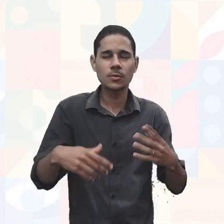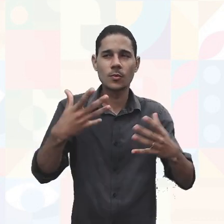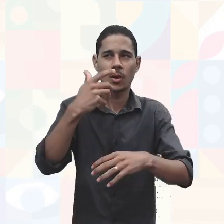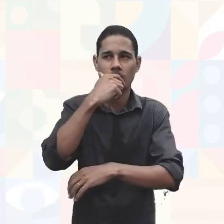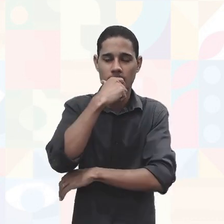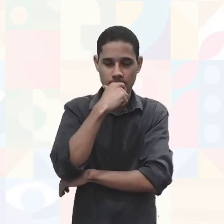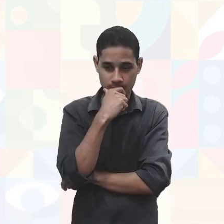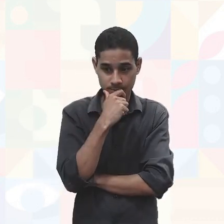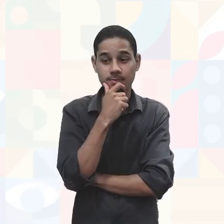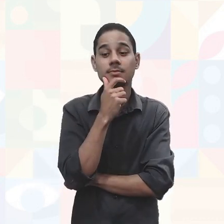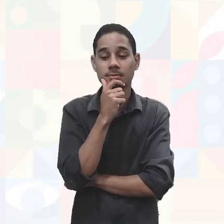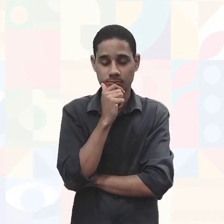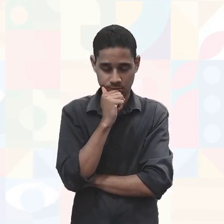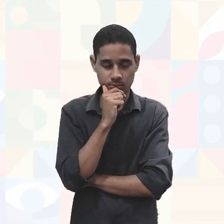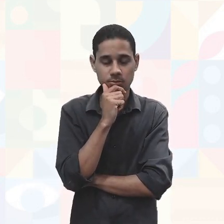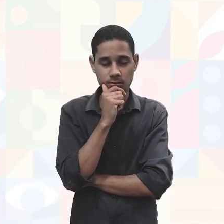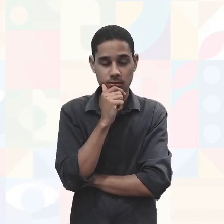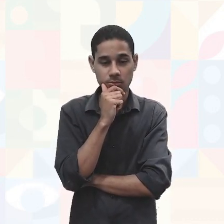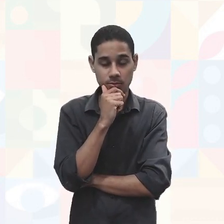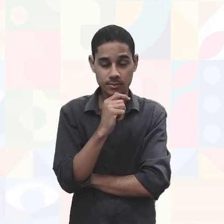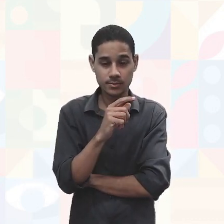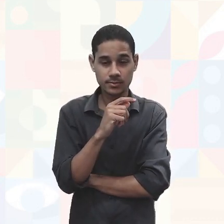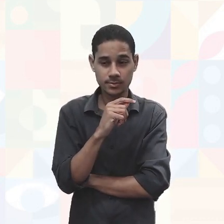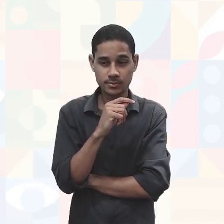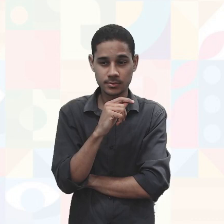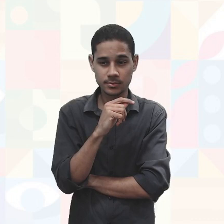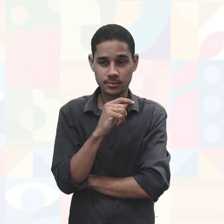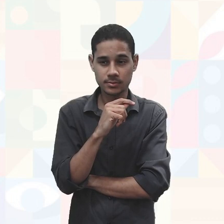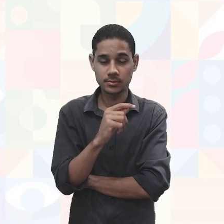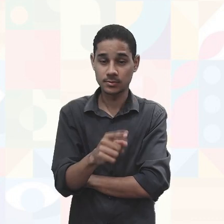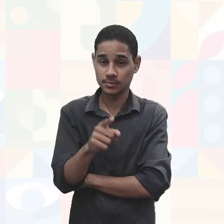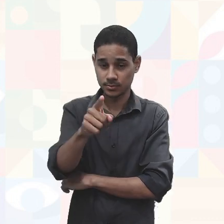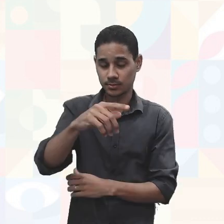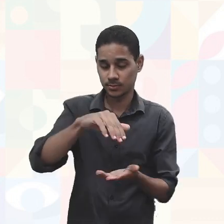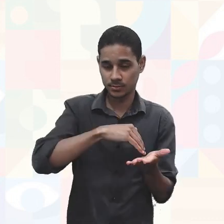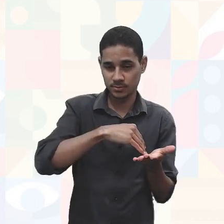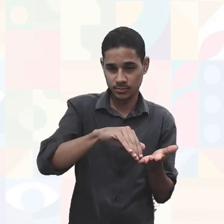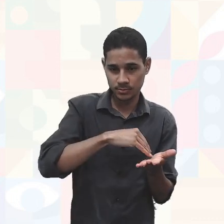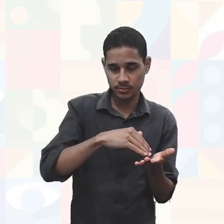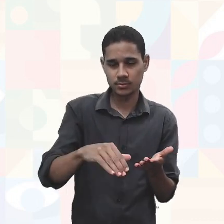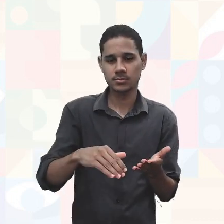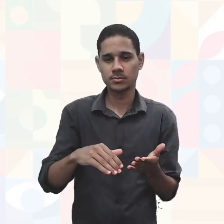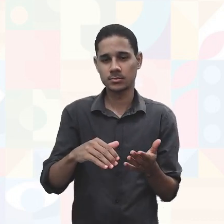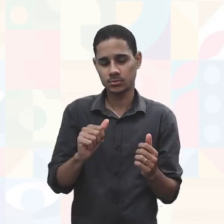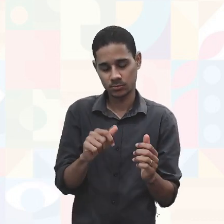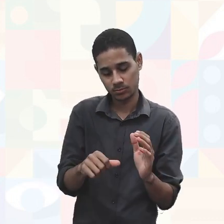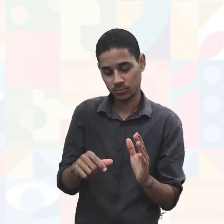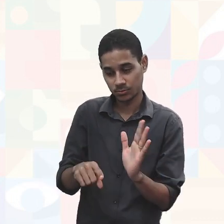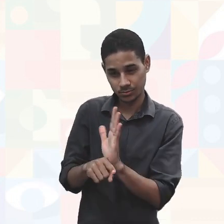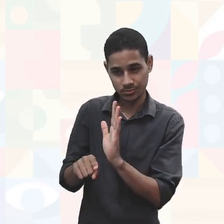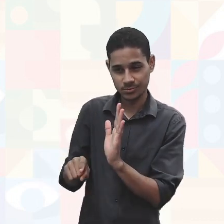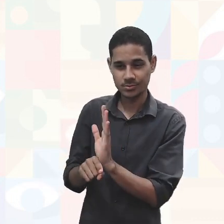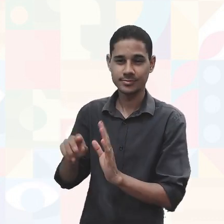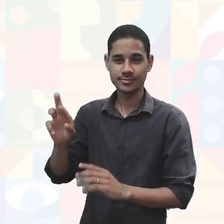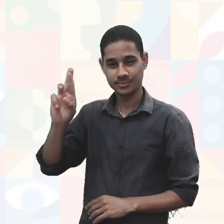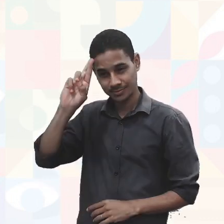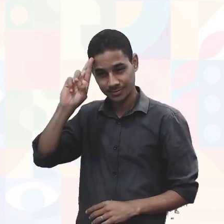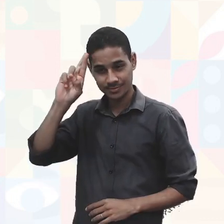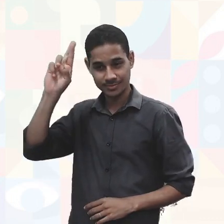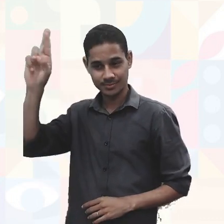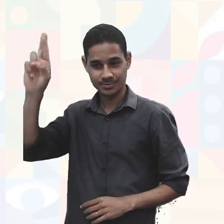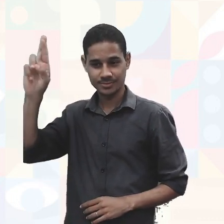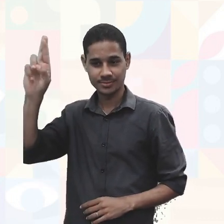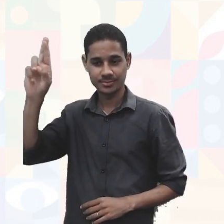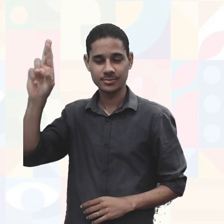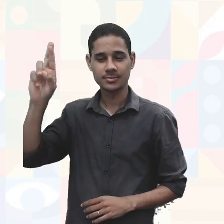E com isso, você, secretário, colaborando junto com o gestor, vai